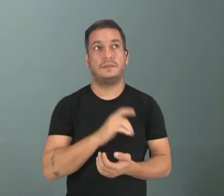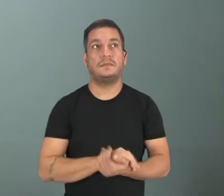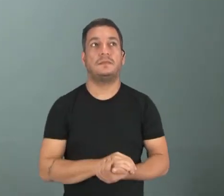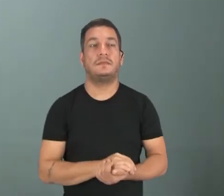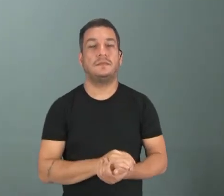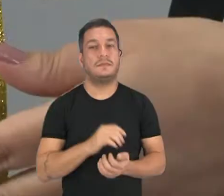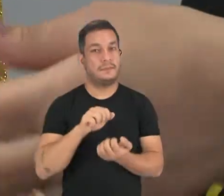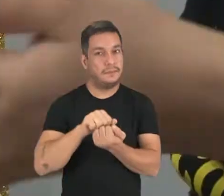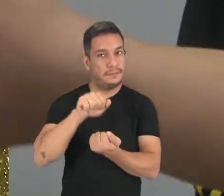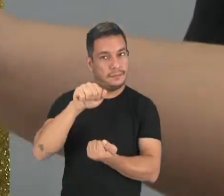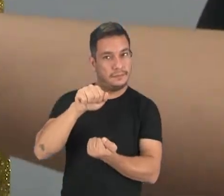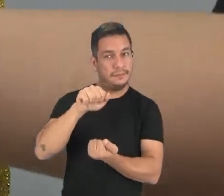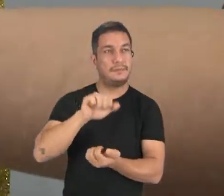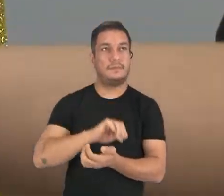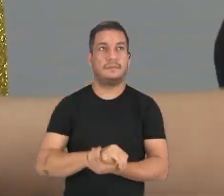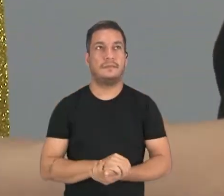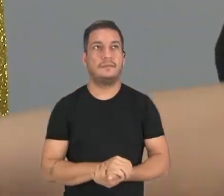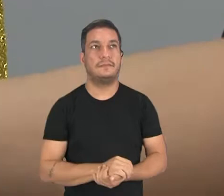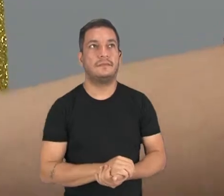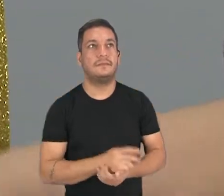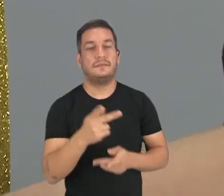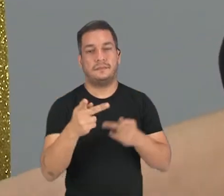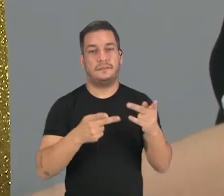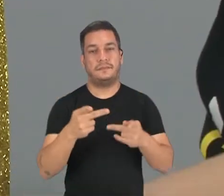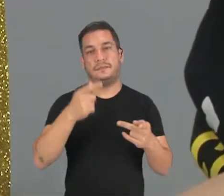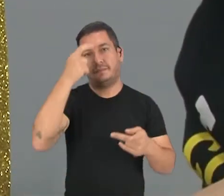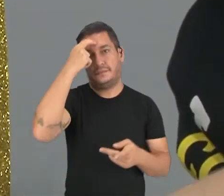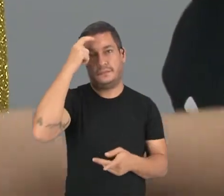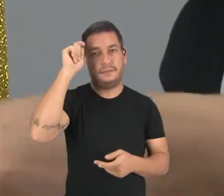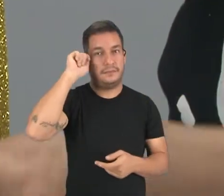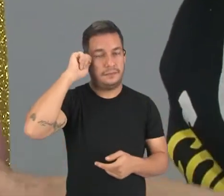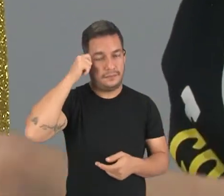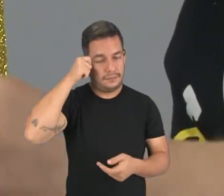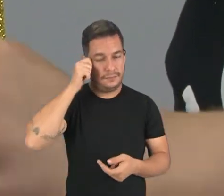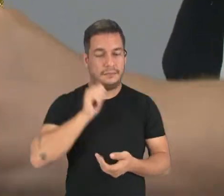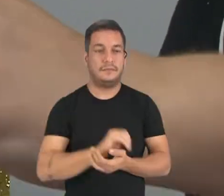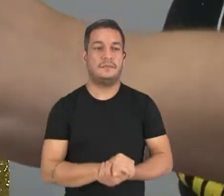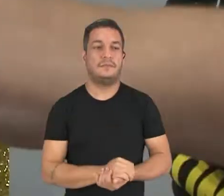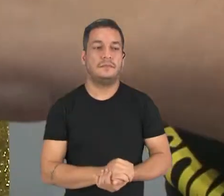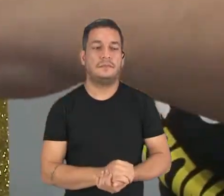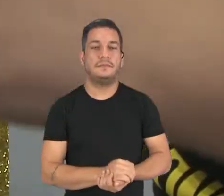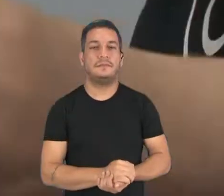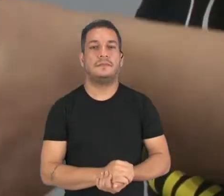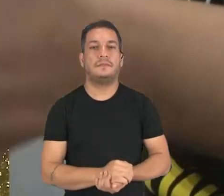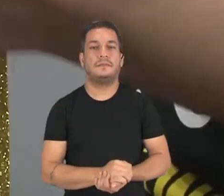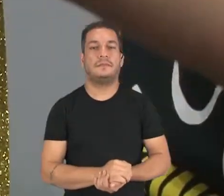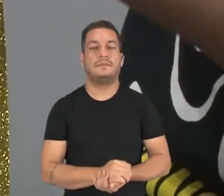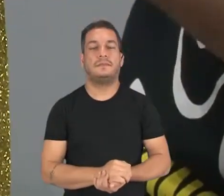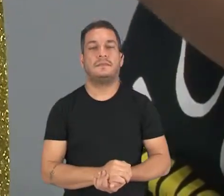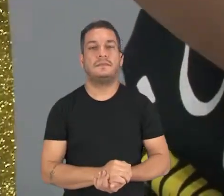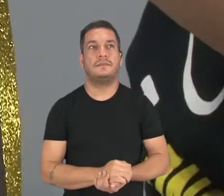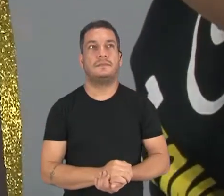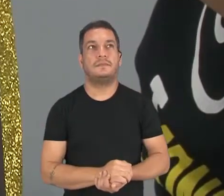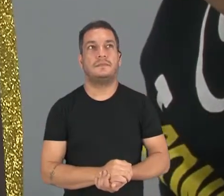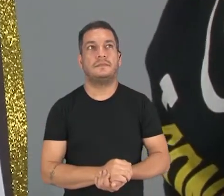mini cartazinho aqui, do projeto Consciência Negra. Isso, vamos lá.